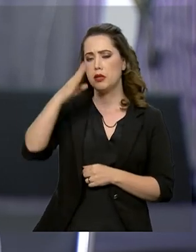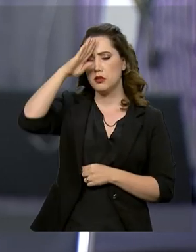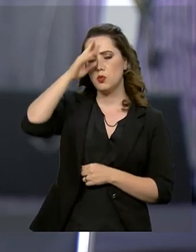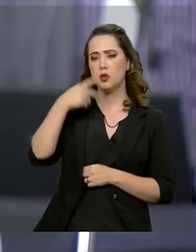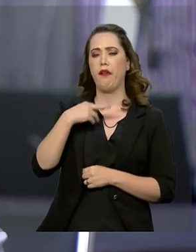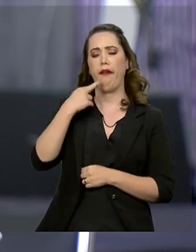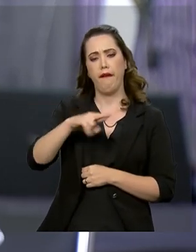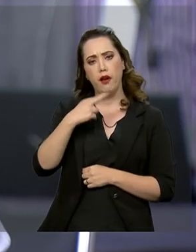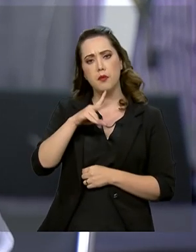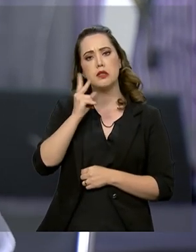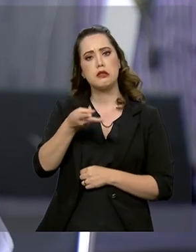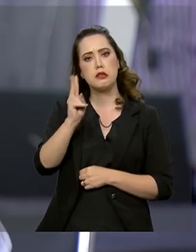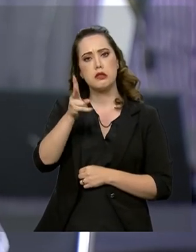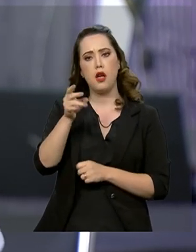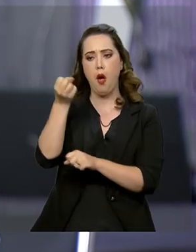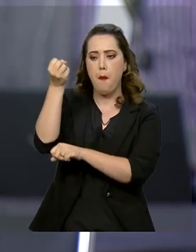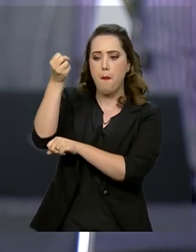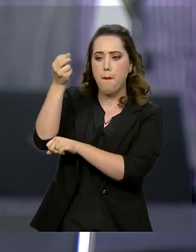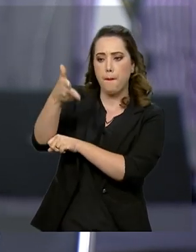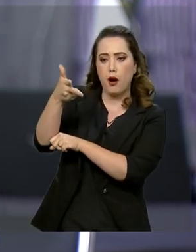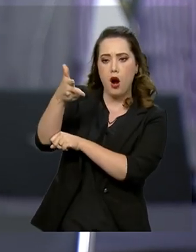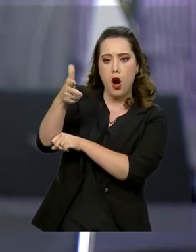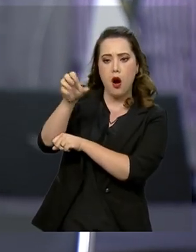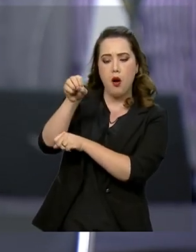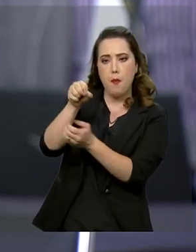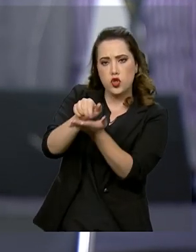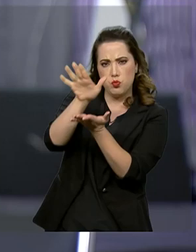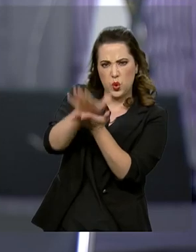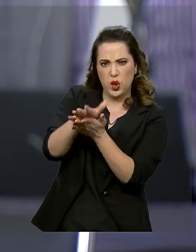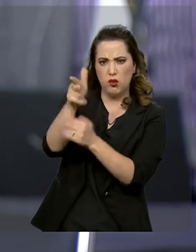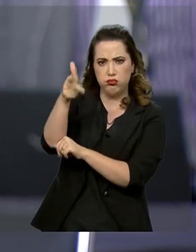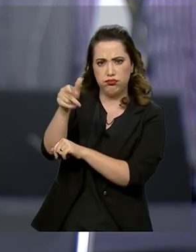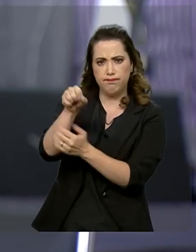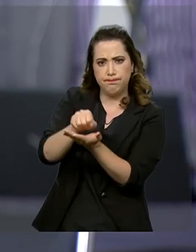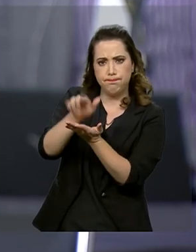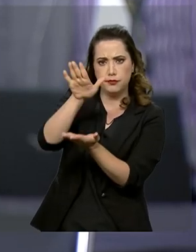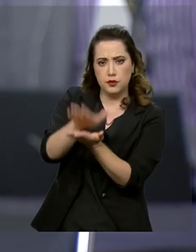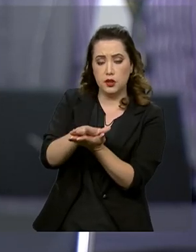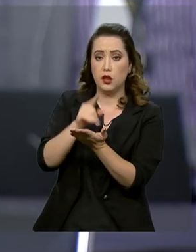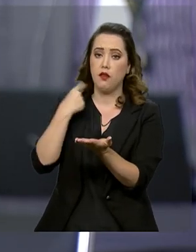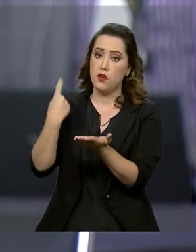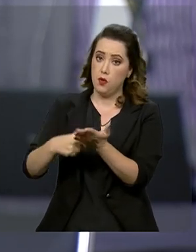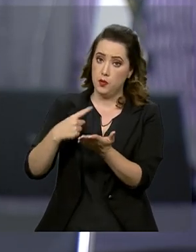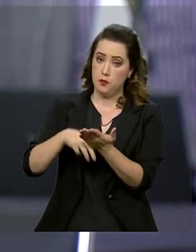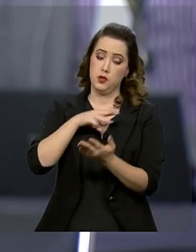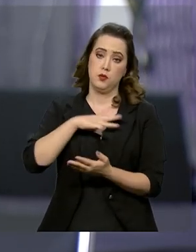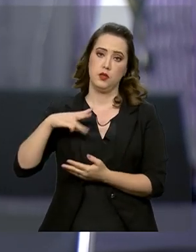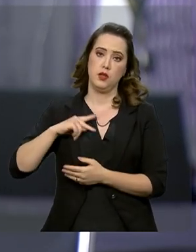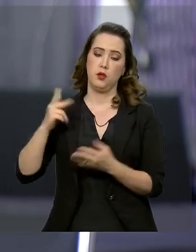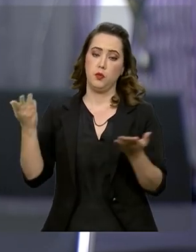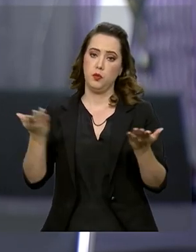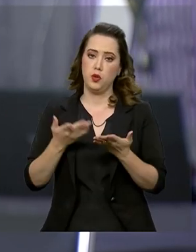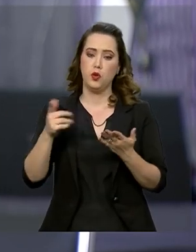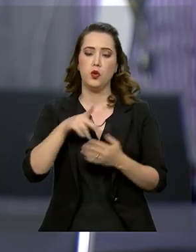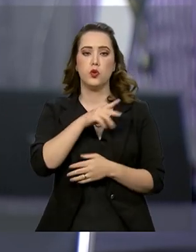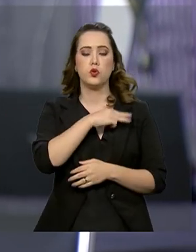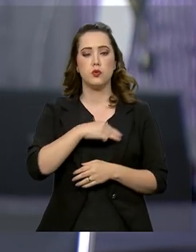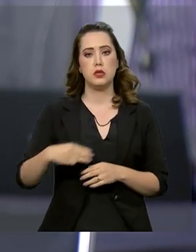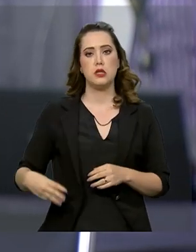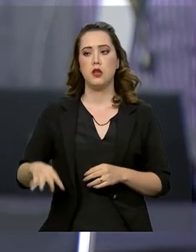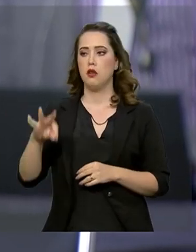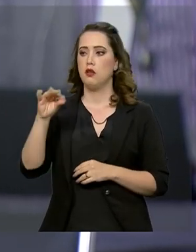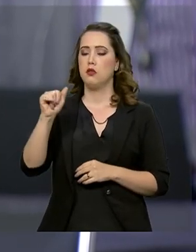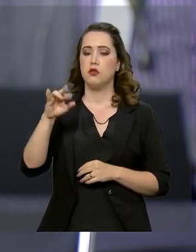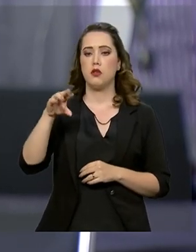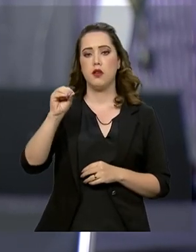e mandou suspender todos os radares, teve o acordo com o Ministério Público e hoje o ministro Tarcísio anunciou